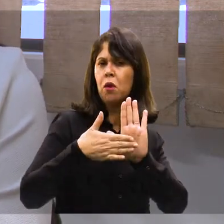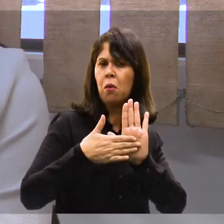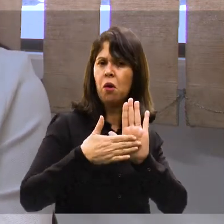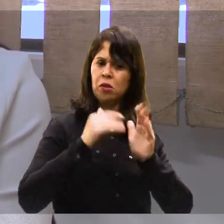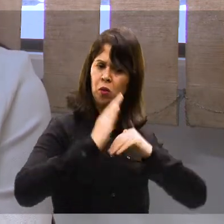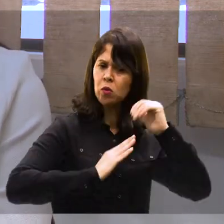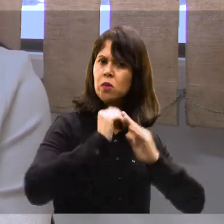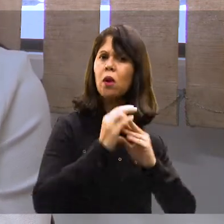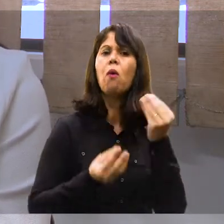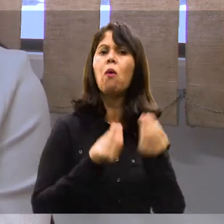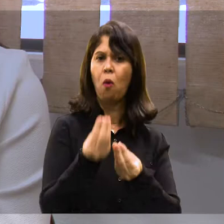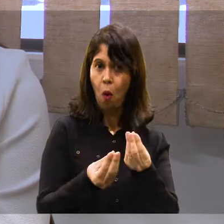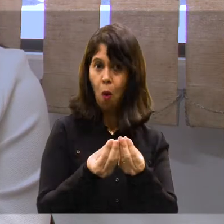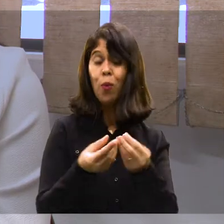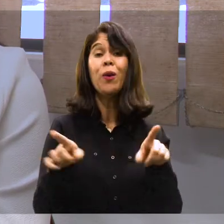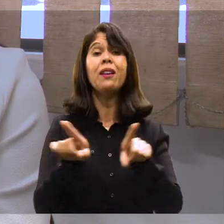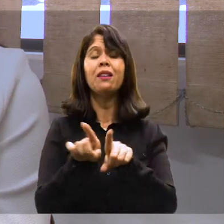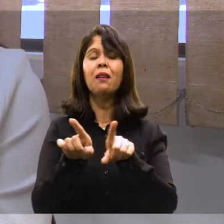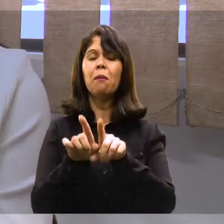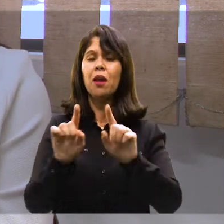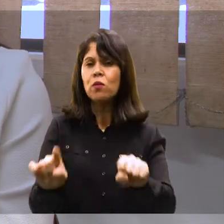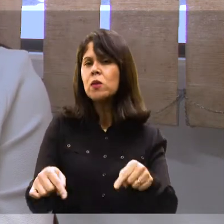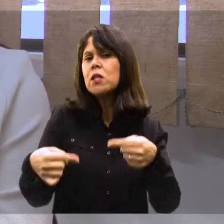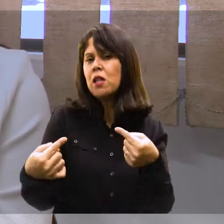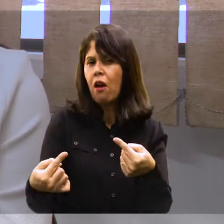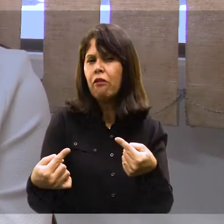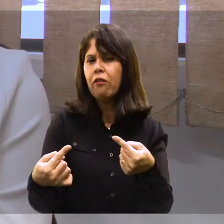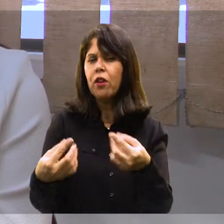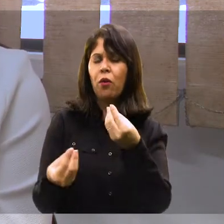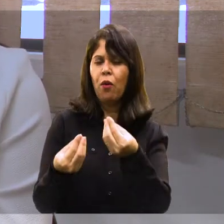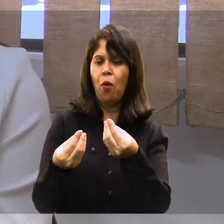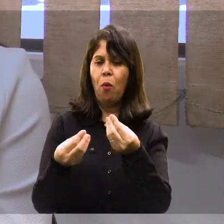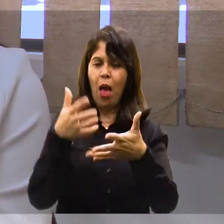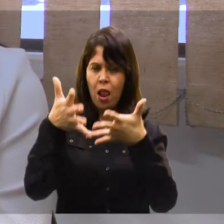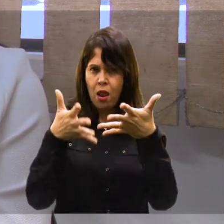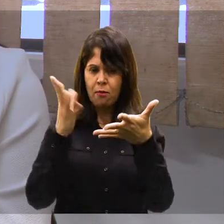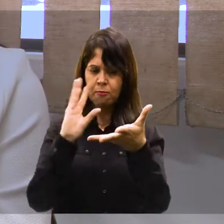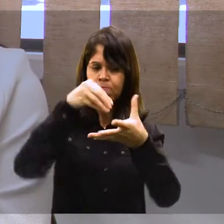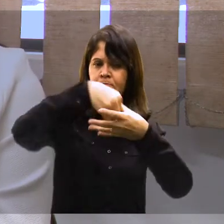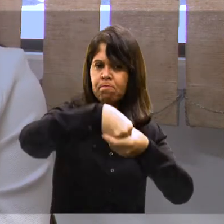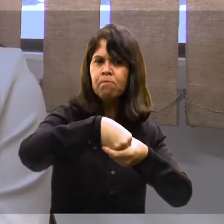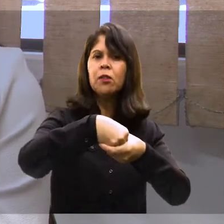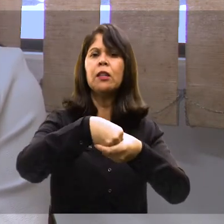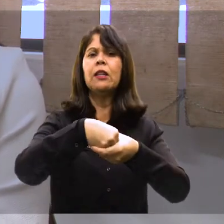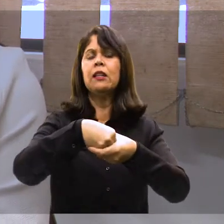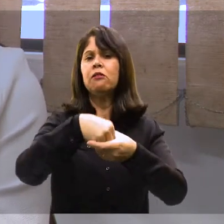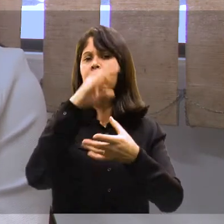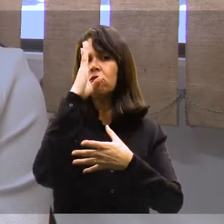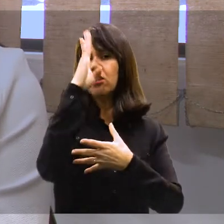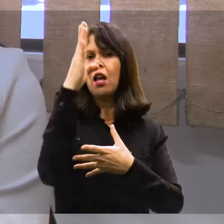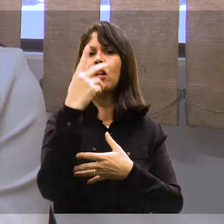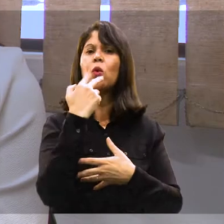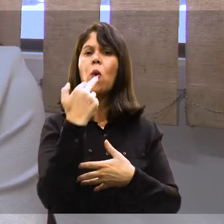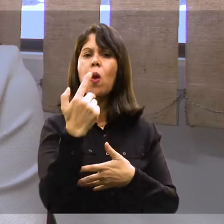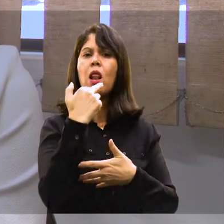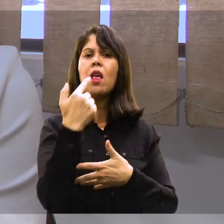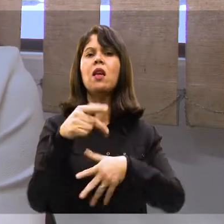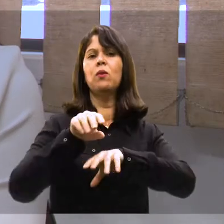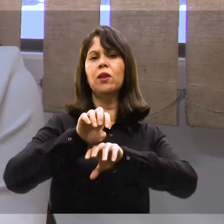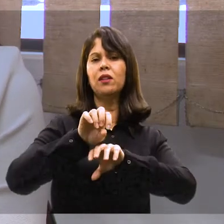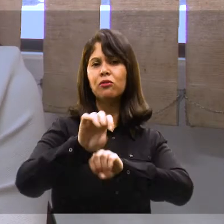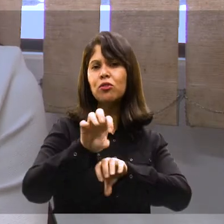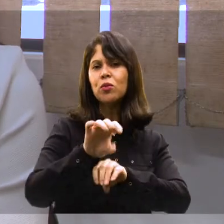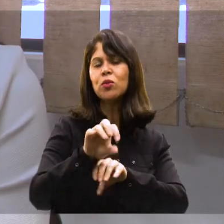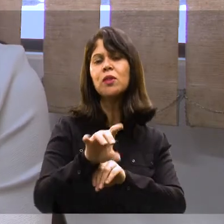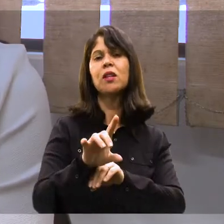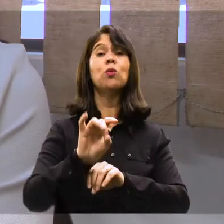construídos e o desafio que é fazer a inserção da libras como uma língua de instrução